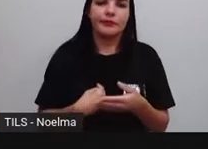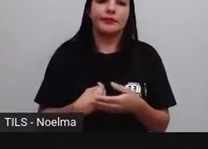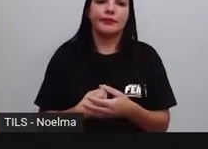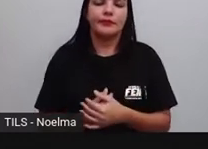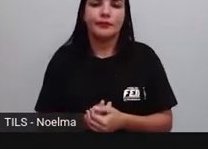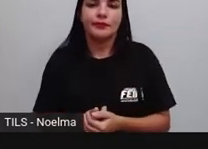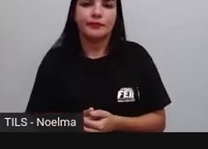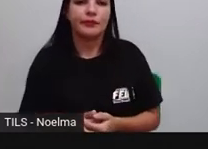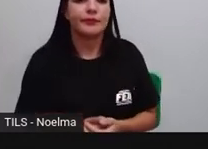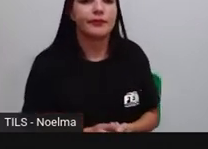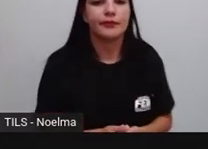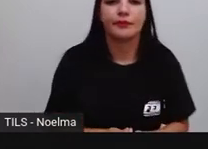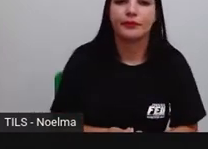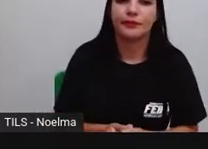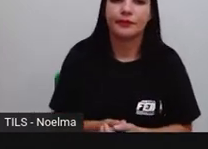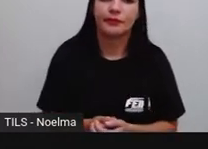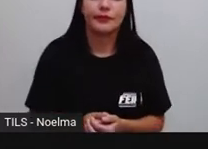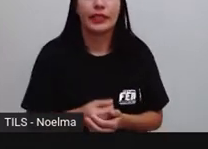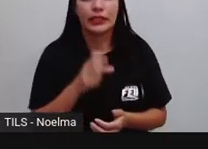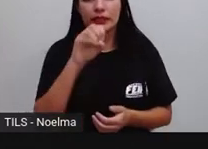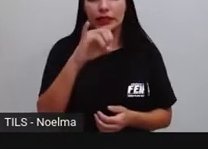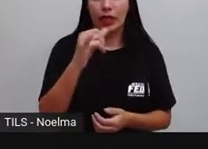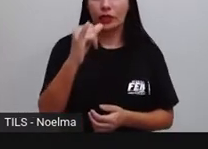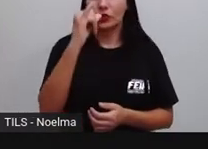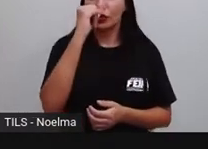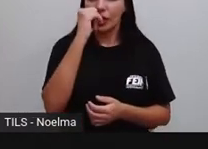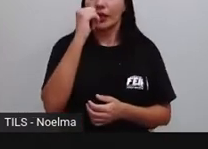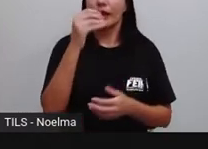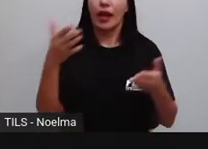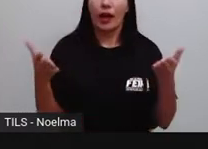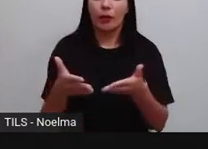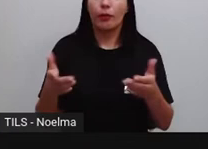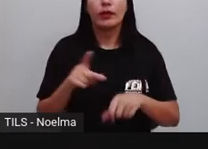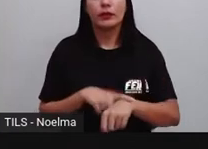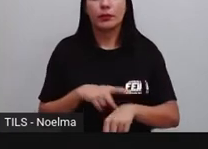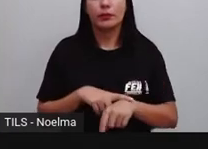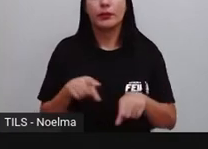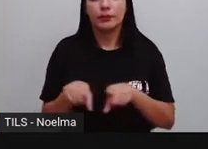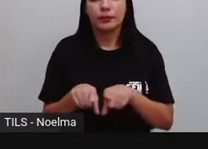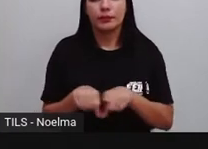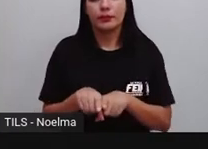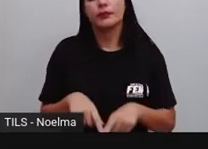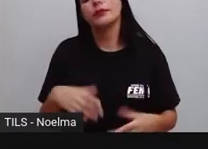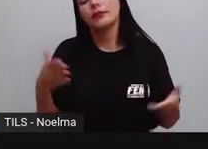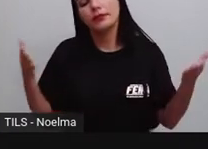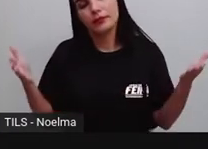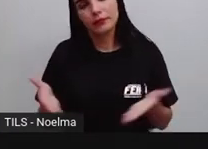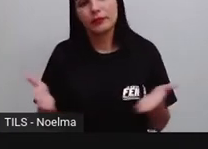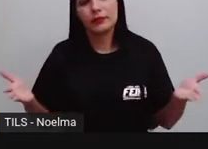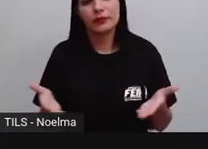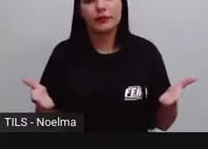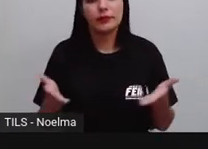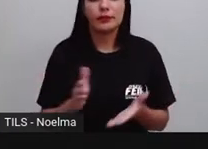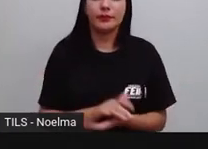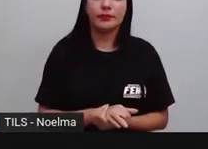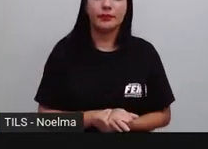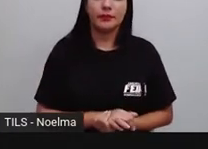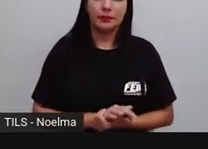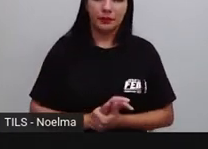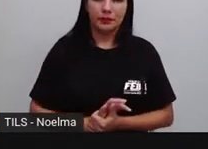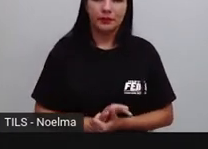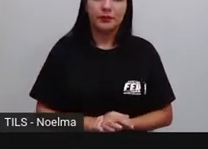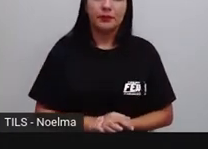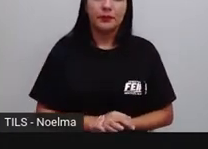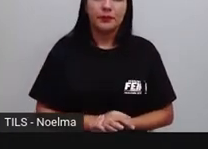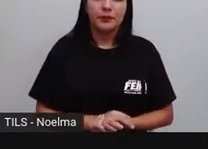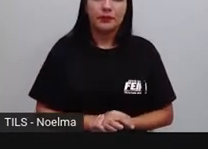presente. Eles ingerem, também eles ingerem é o agora. Então seria o quê? Presente também.